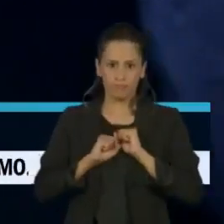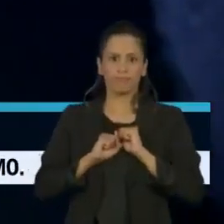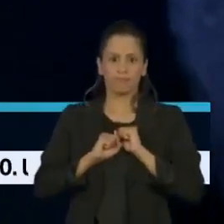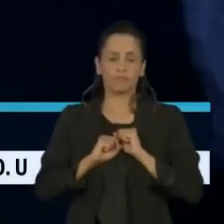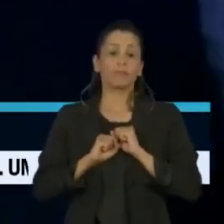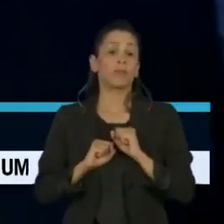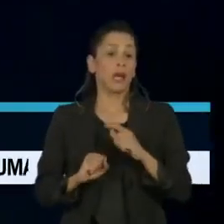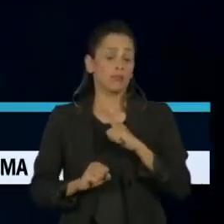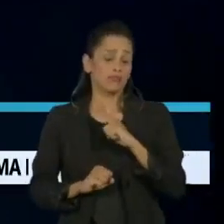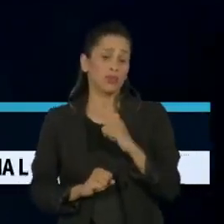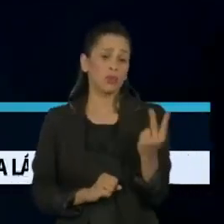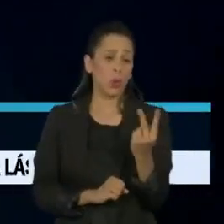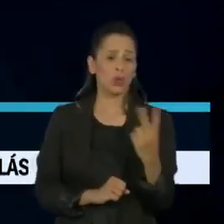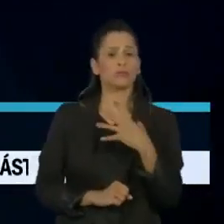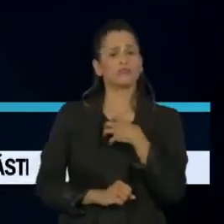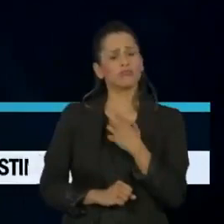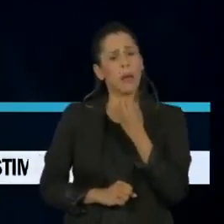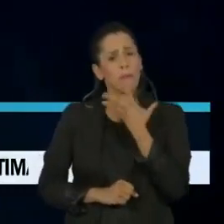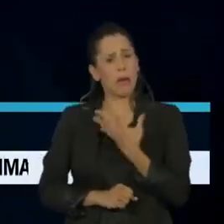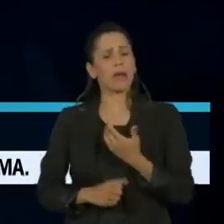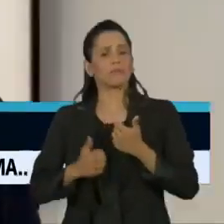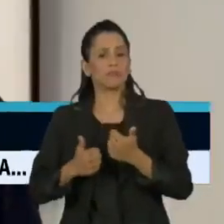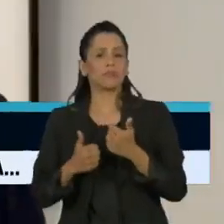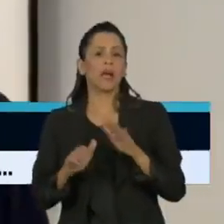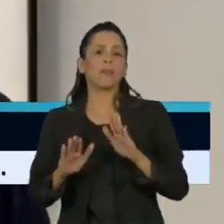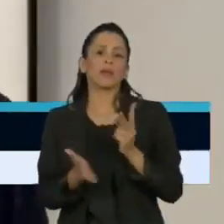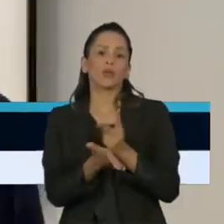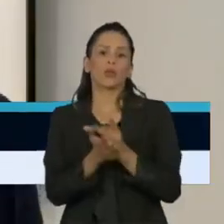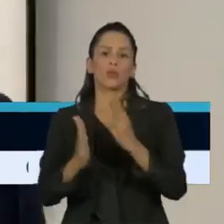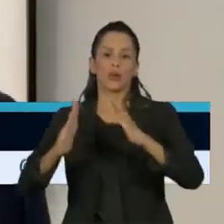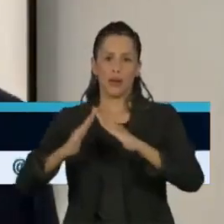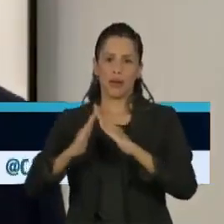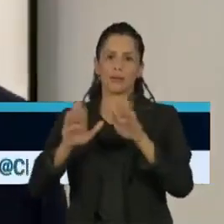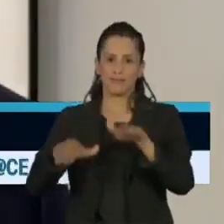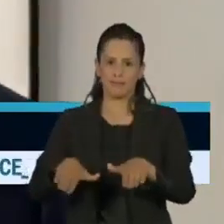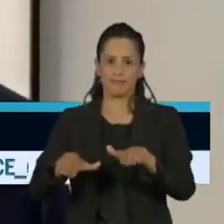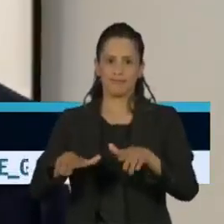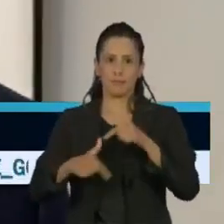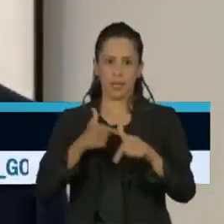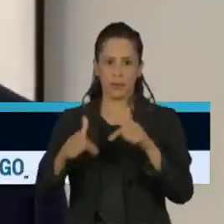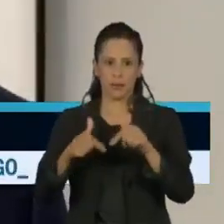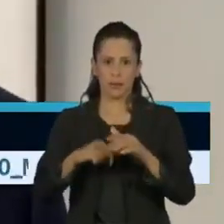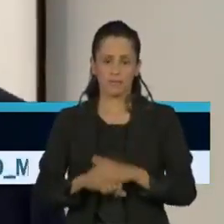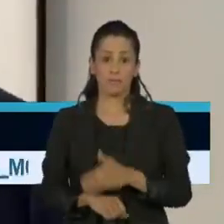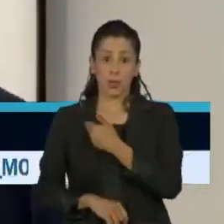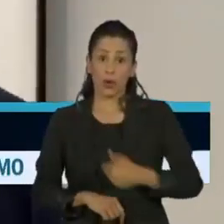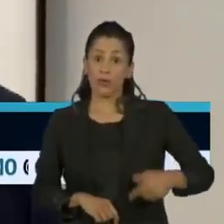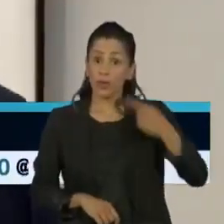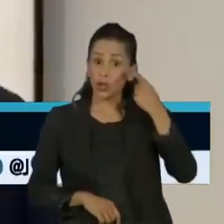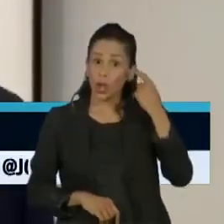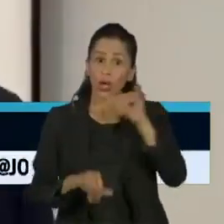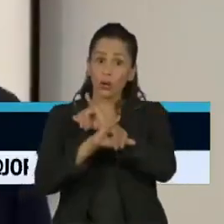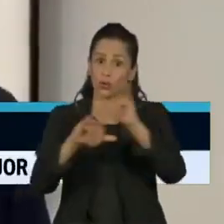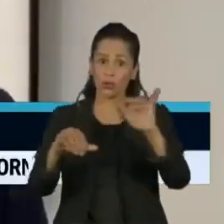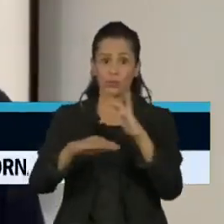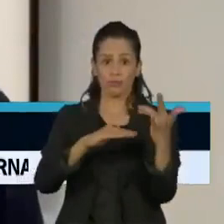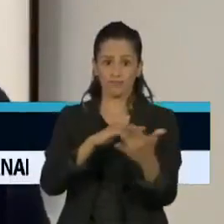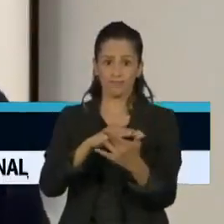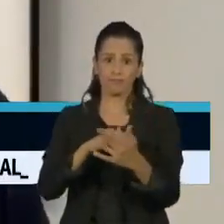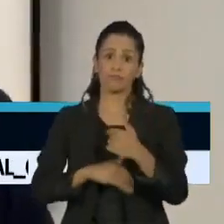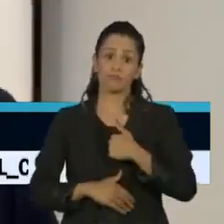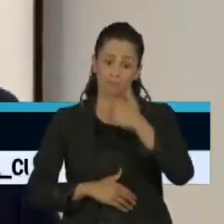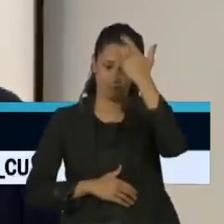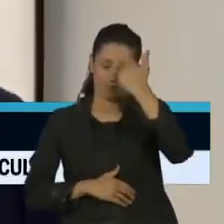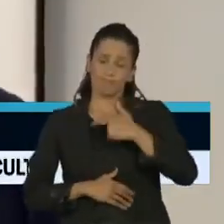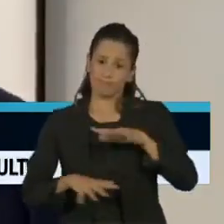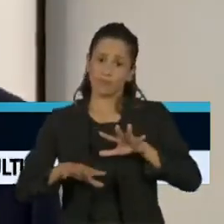e Dória deve trabalhar em casa durante a quarentena. O governador fez um anúncio em uma rede social. Eu estou com coronavírus,